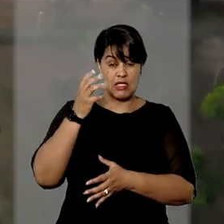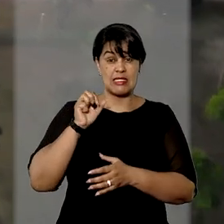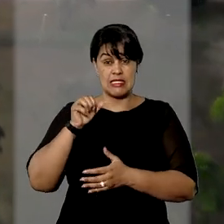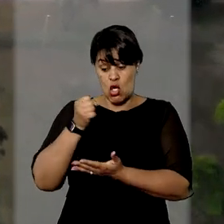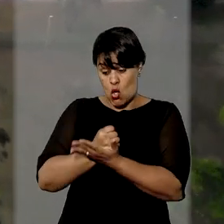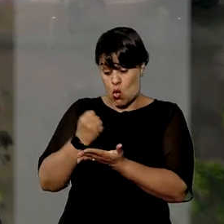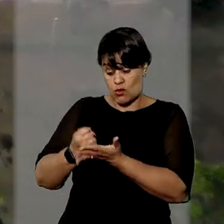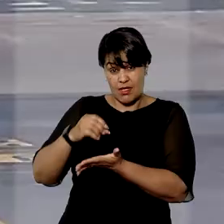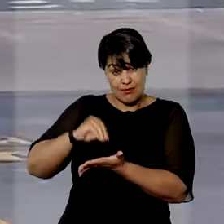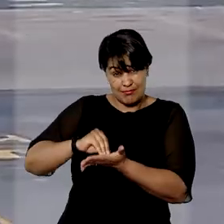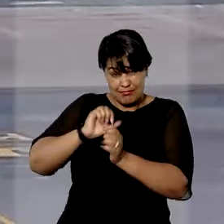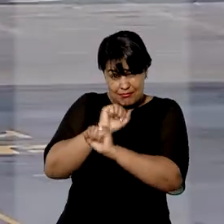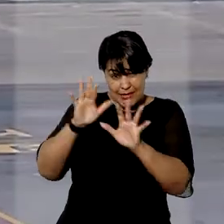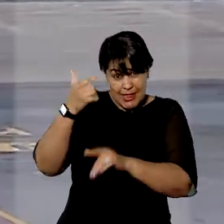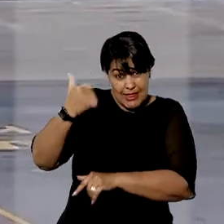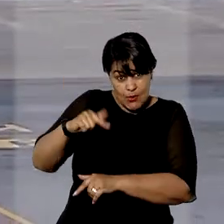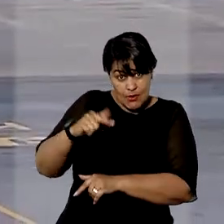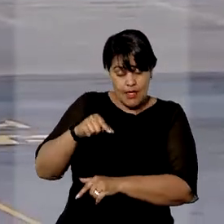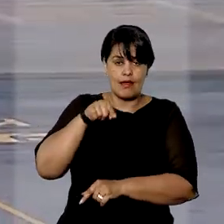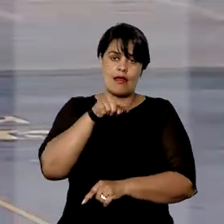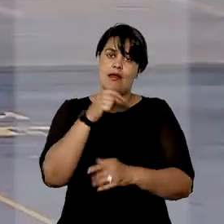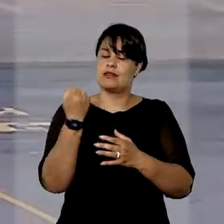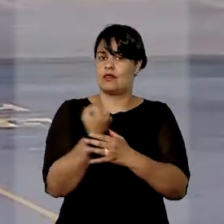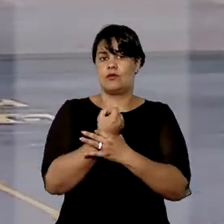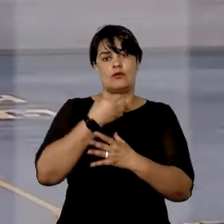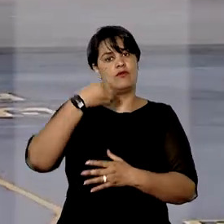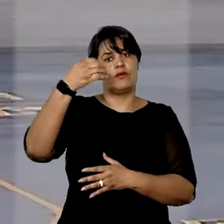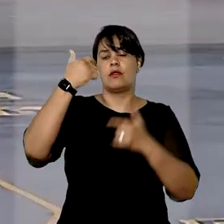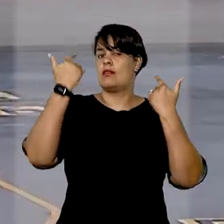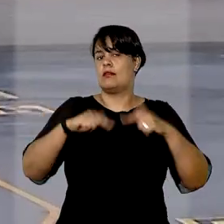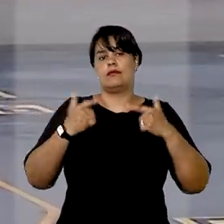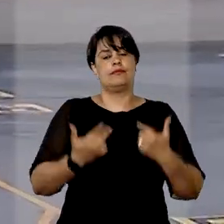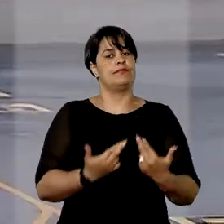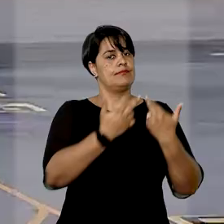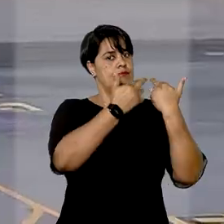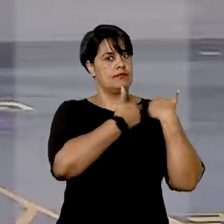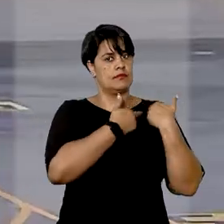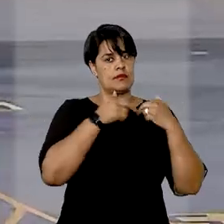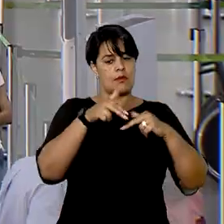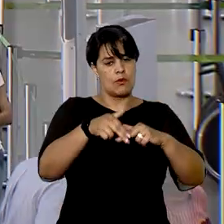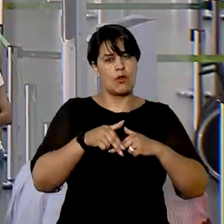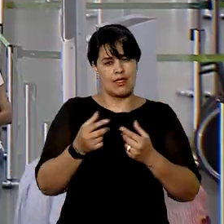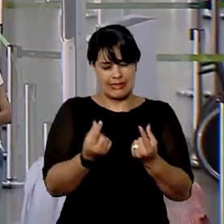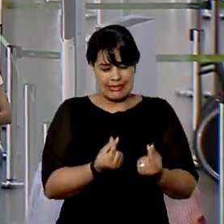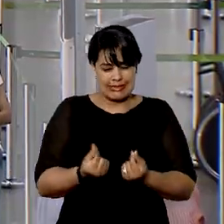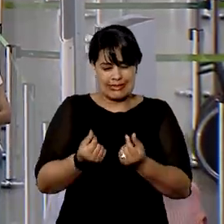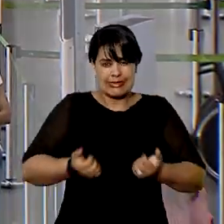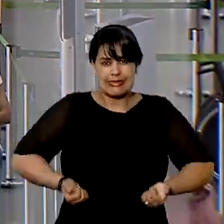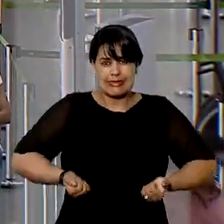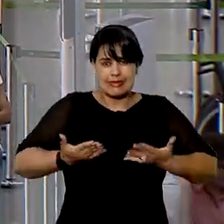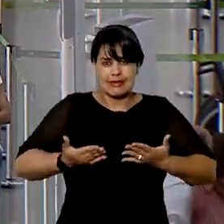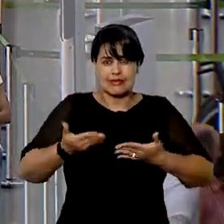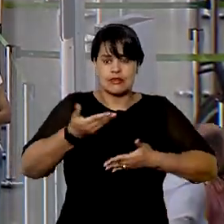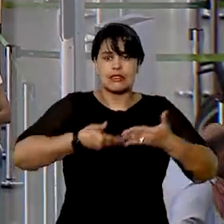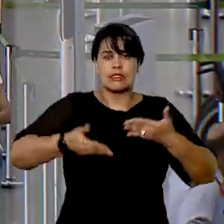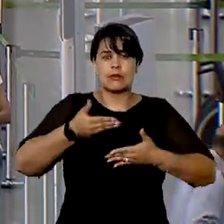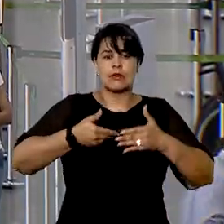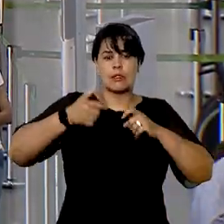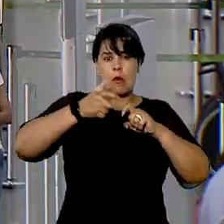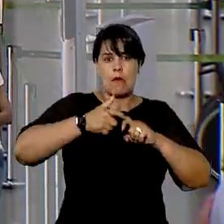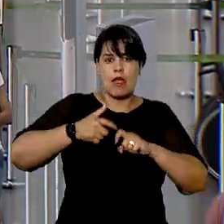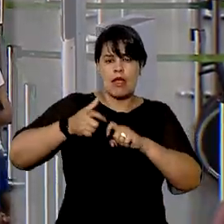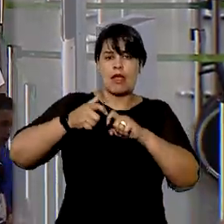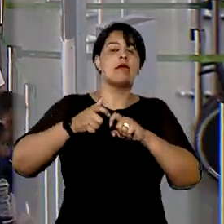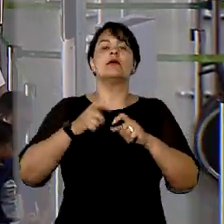disposição contratual, a seguradora de viagem não pode ser responsabilizada pelos gastos com tratamento médico